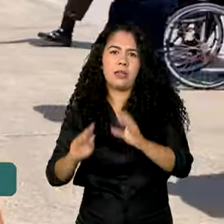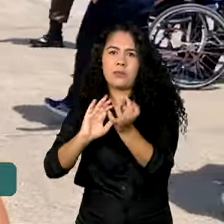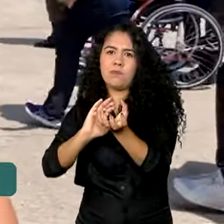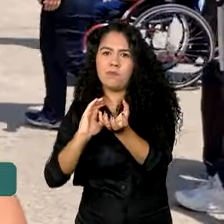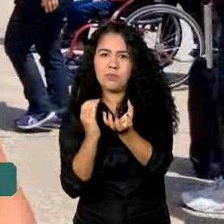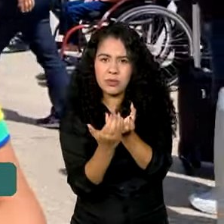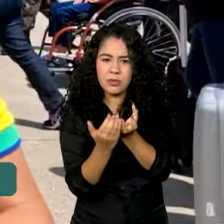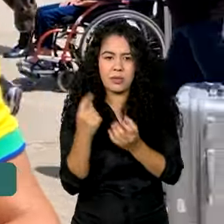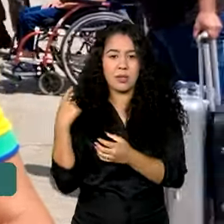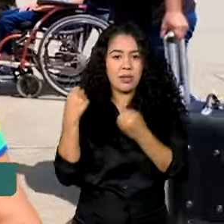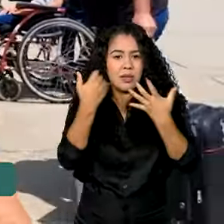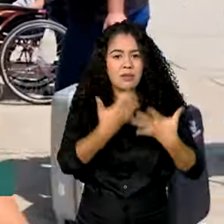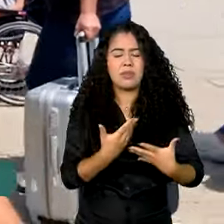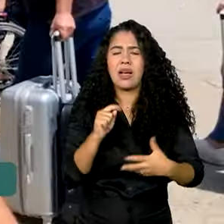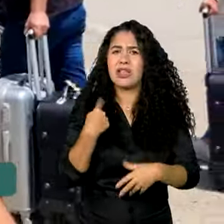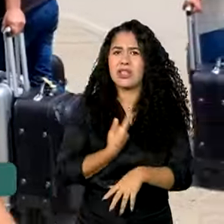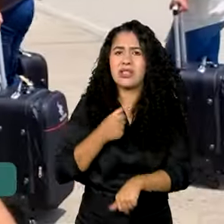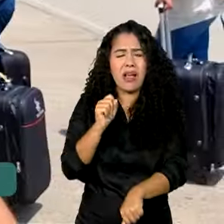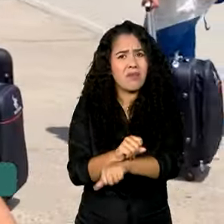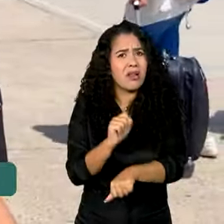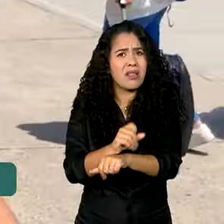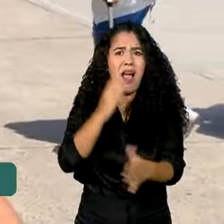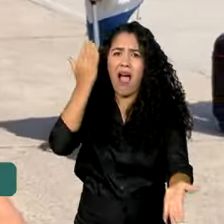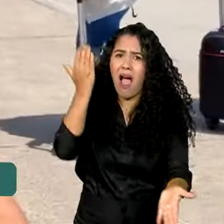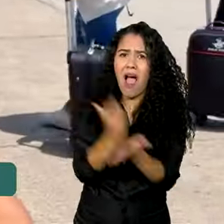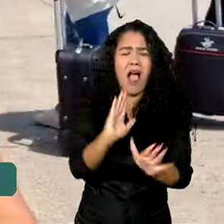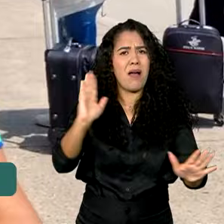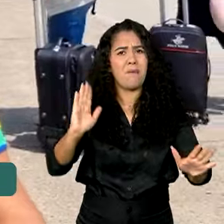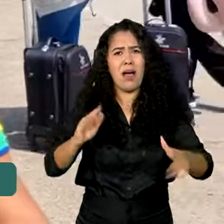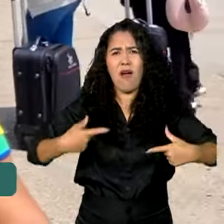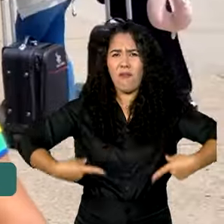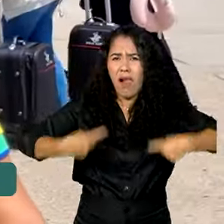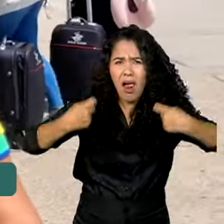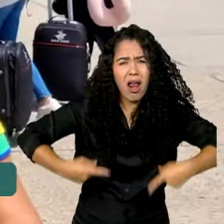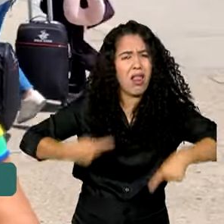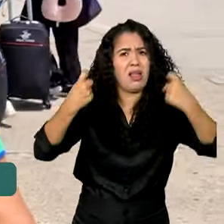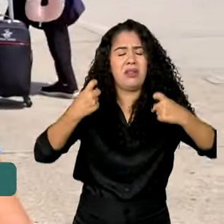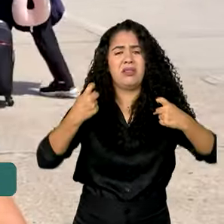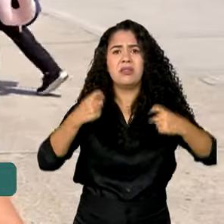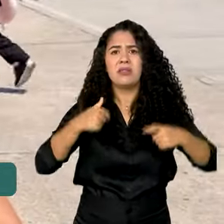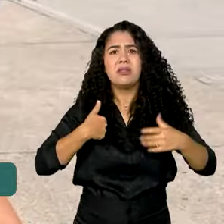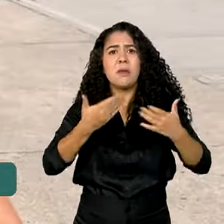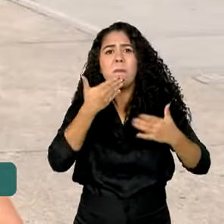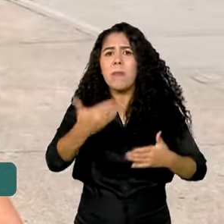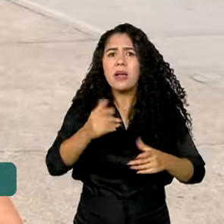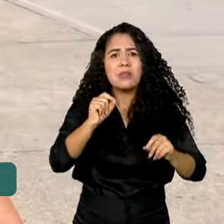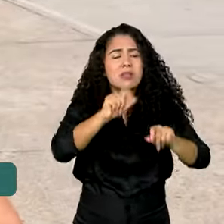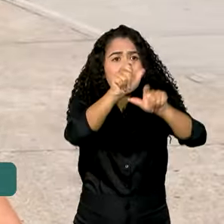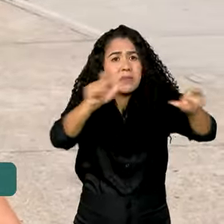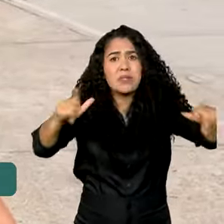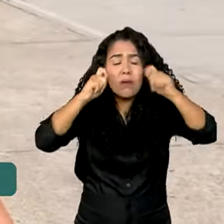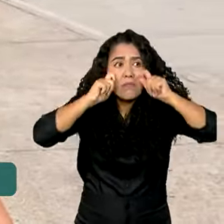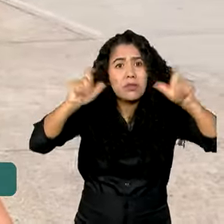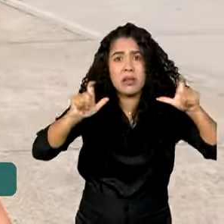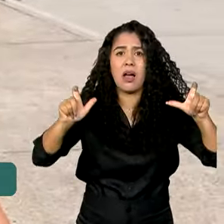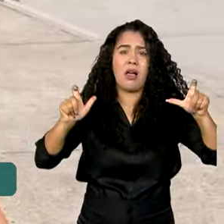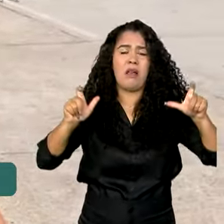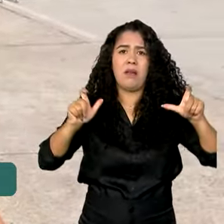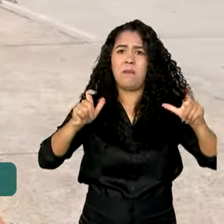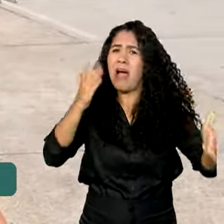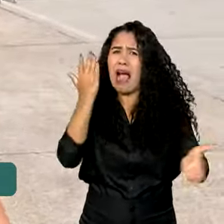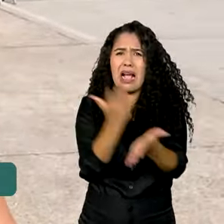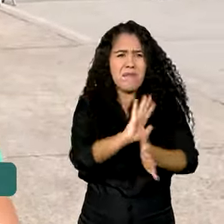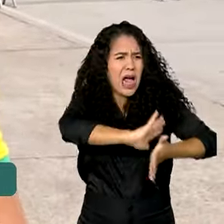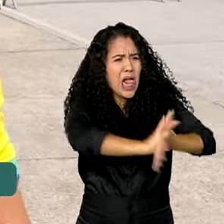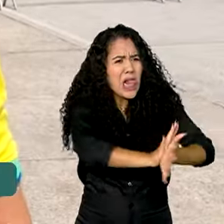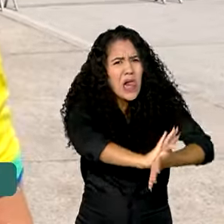aguardando o cessar do fogo, a gente está aguardando o mundo abrir os olhos para acabar com essa genocida